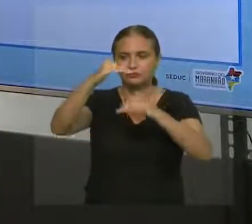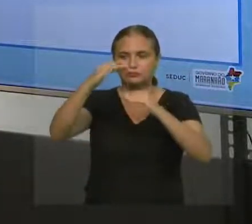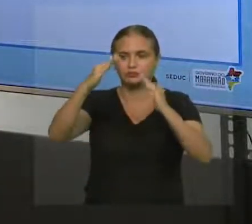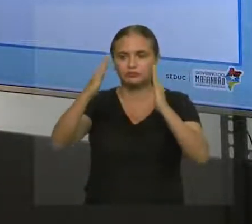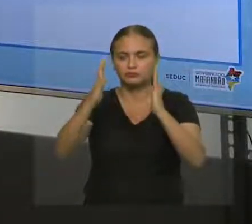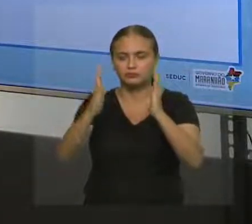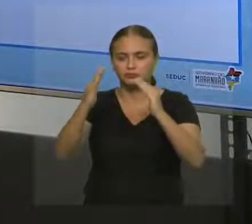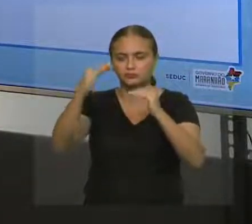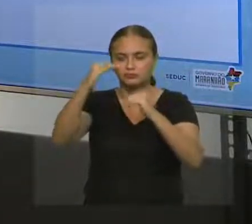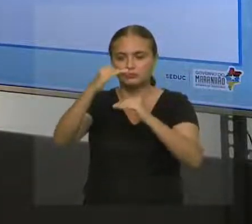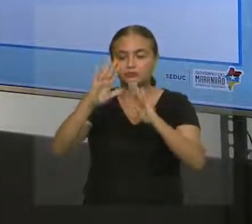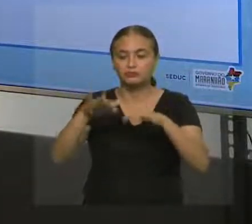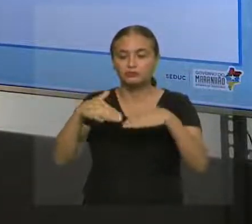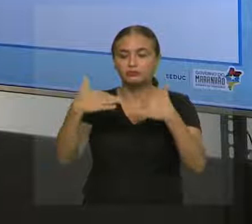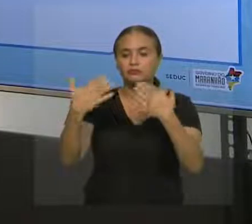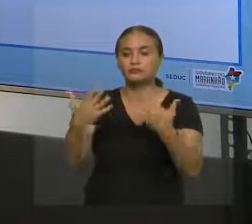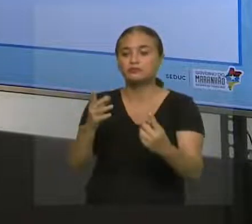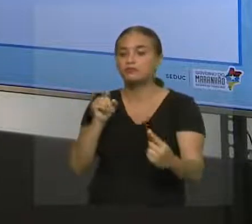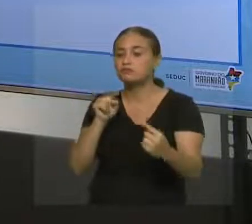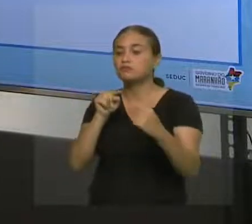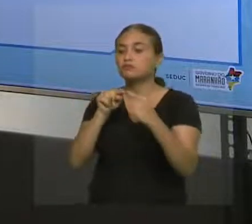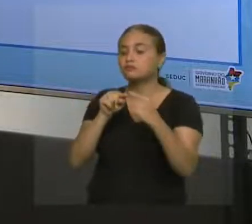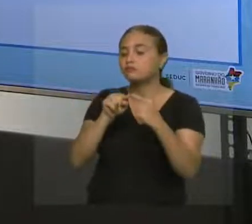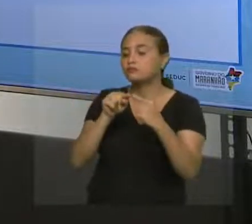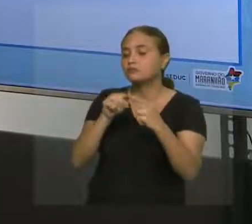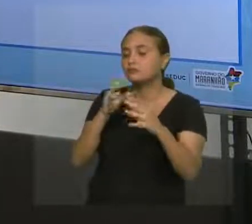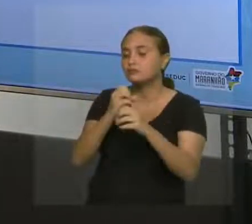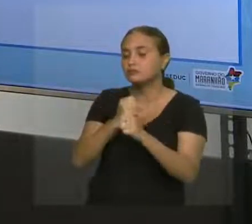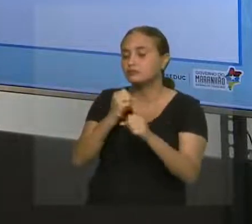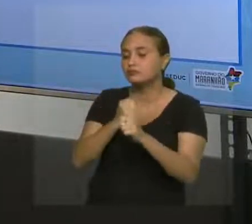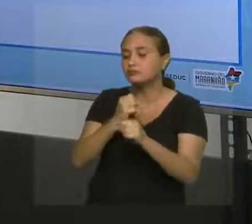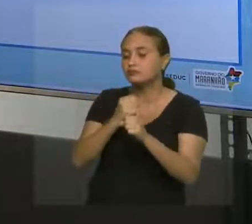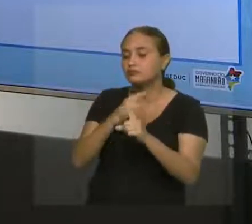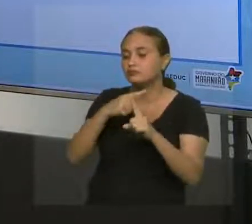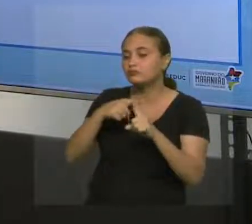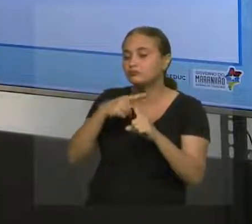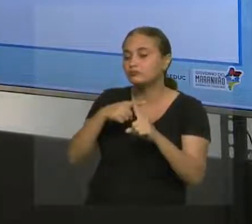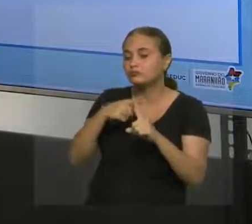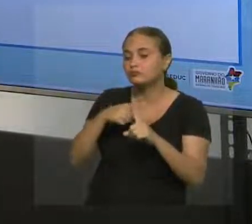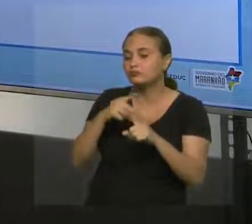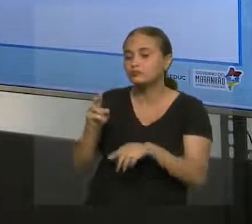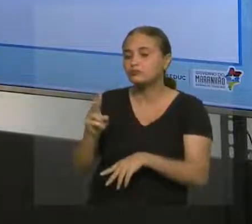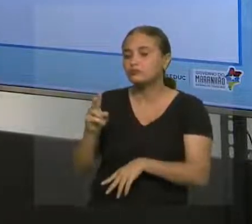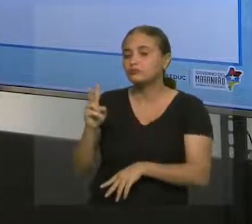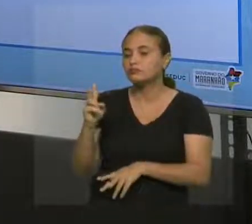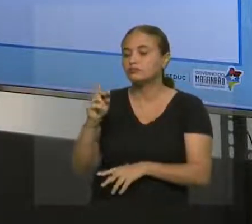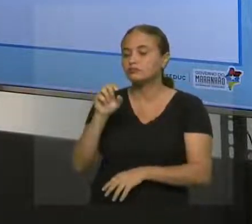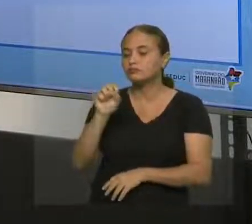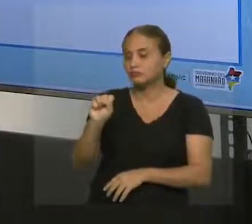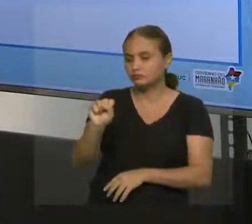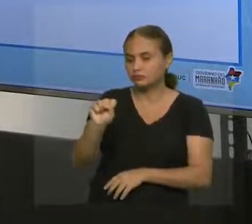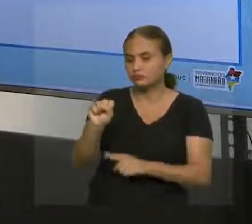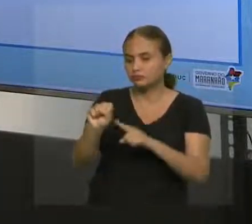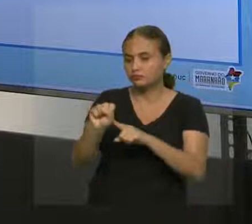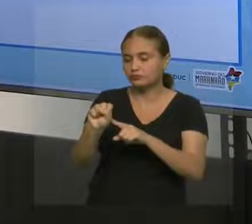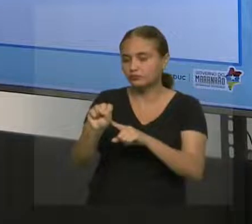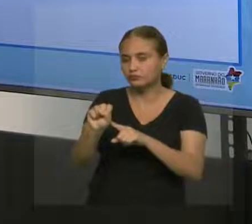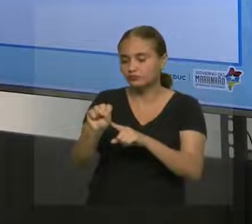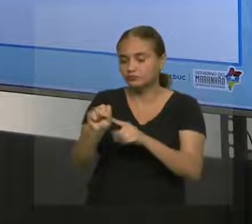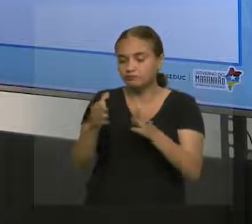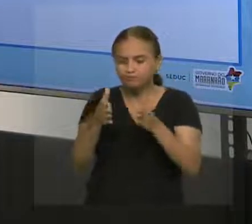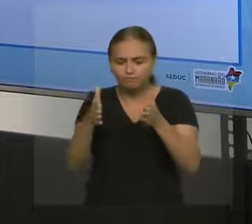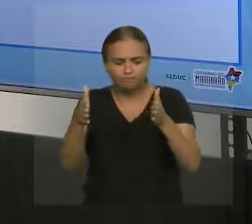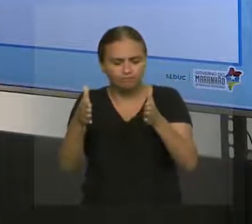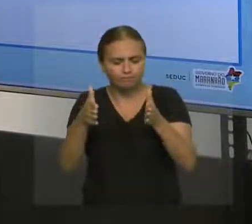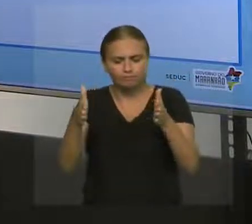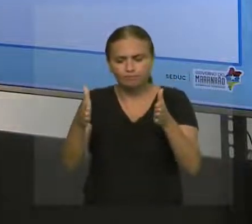e qual é o meu objetivo? É calcular o valor de S. O que é o valor de S? É o tamanho dele. A intensidade do vetor é representada pelo tamanho dele,